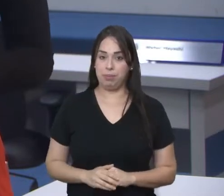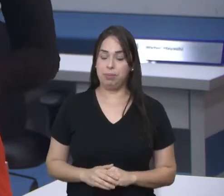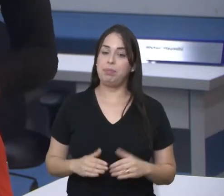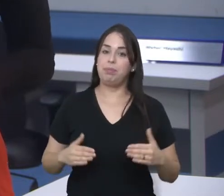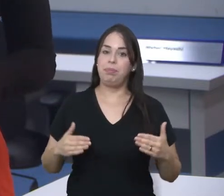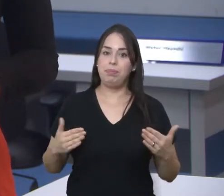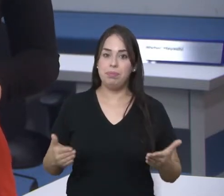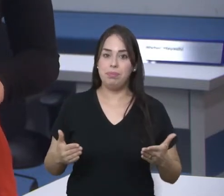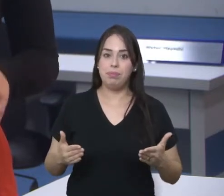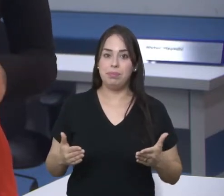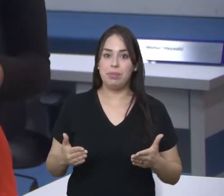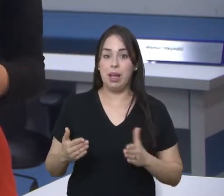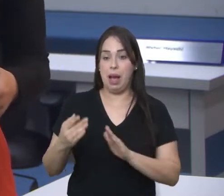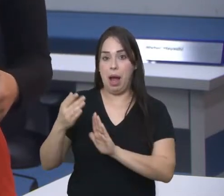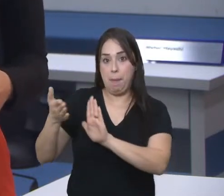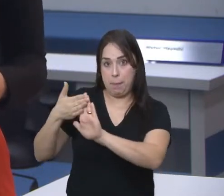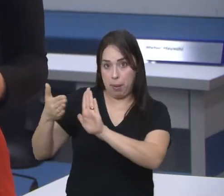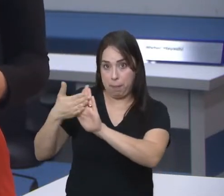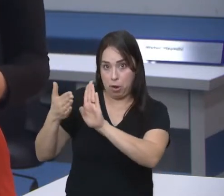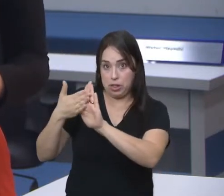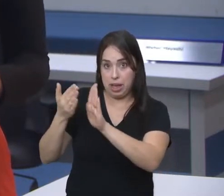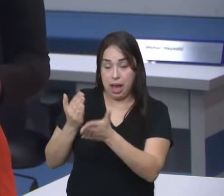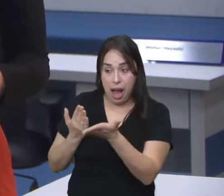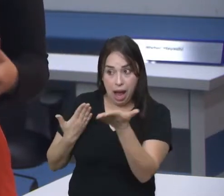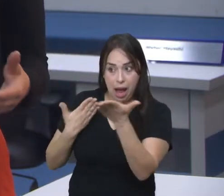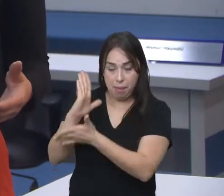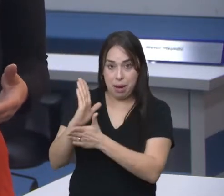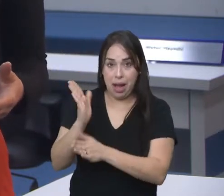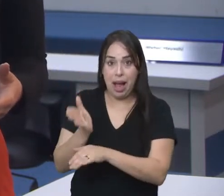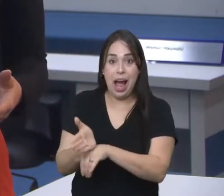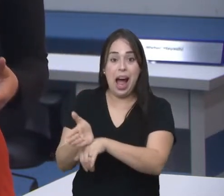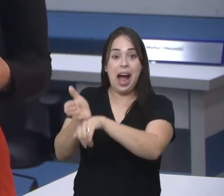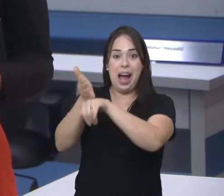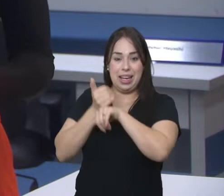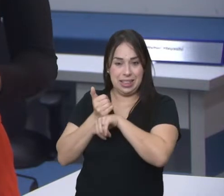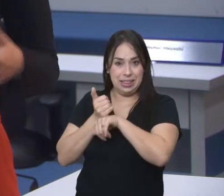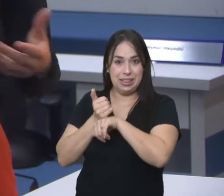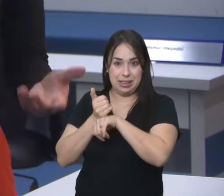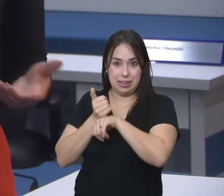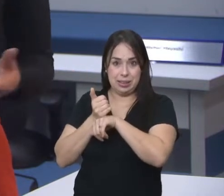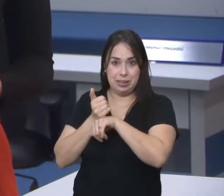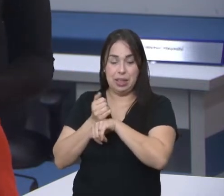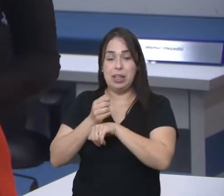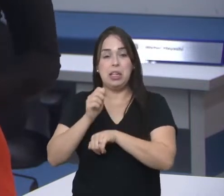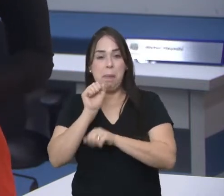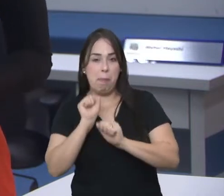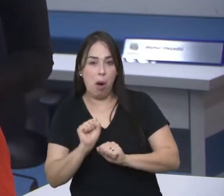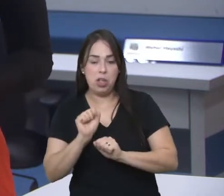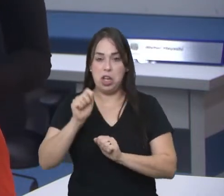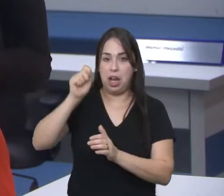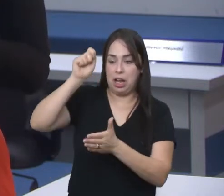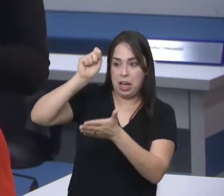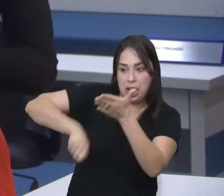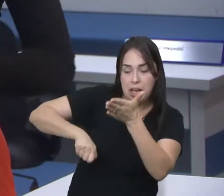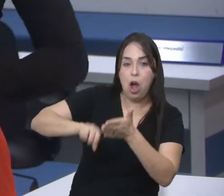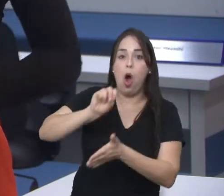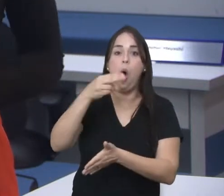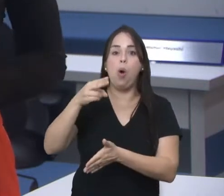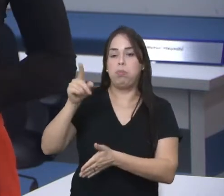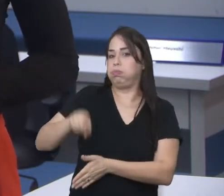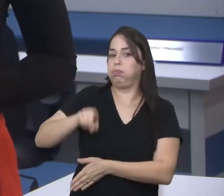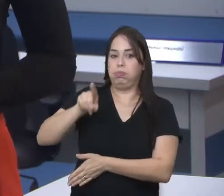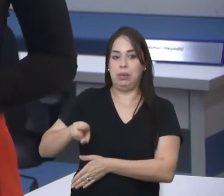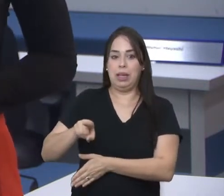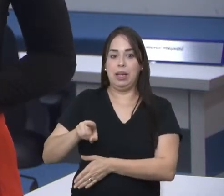Dessa forma, antes de uma proposta aprovada pela Câmara Federal ser encaminhada à sanção ou veto da presidência, cabe ao